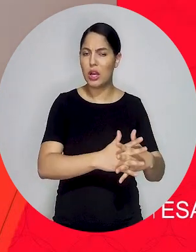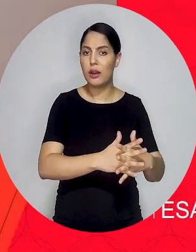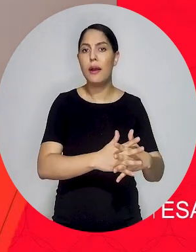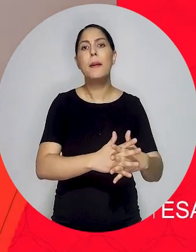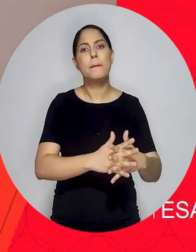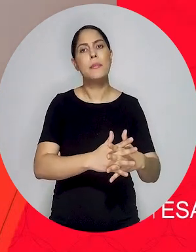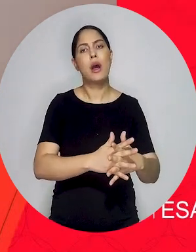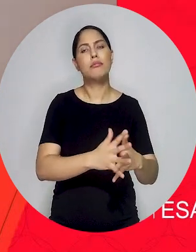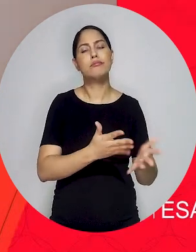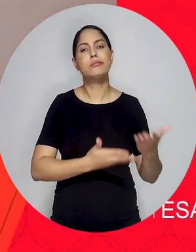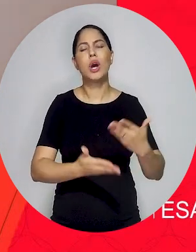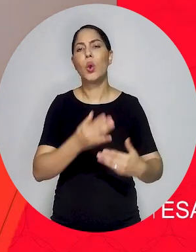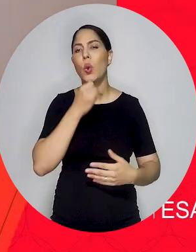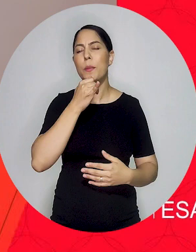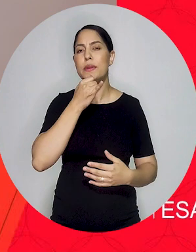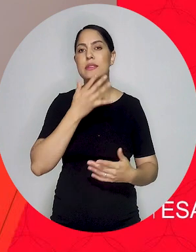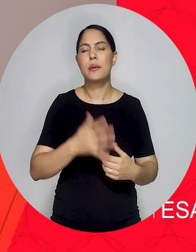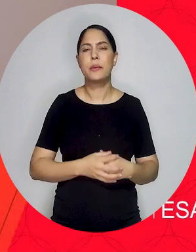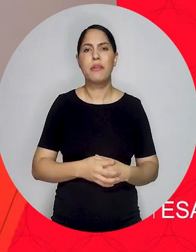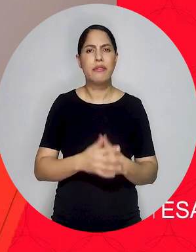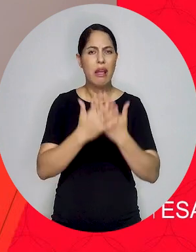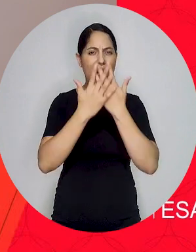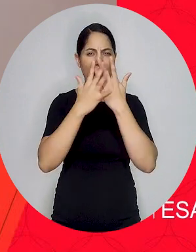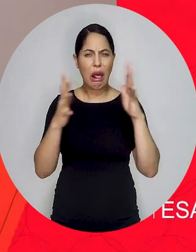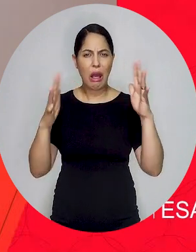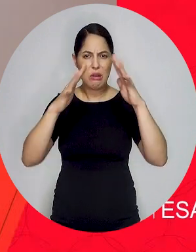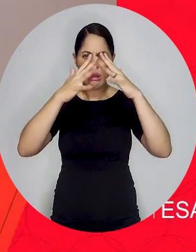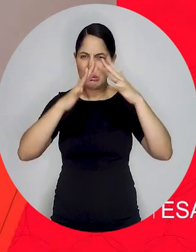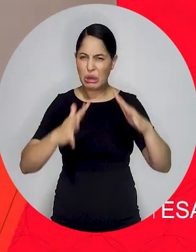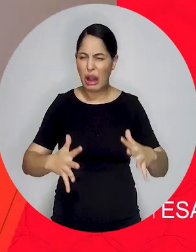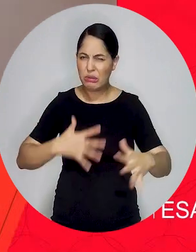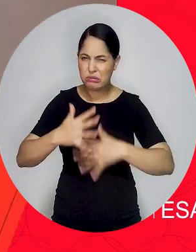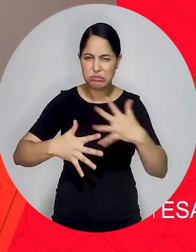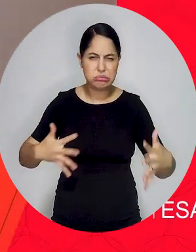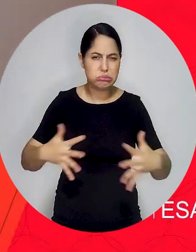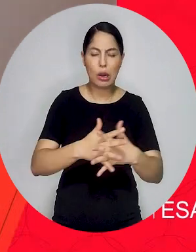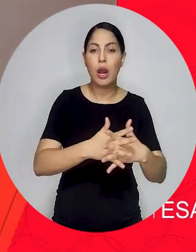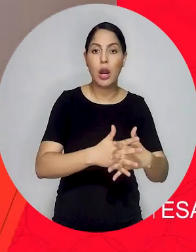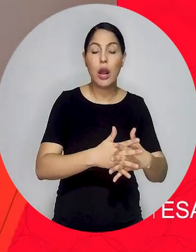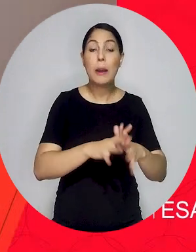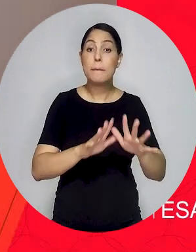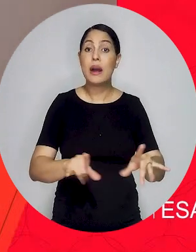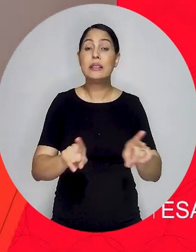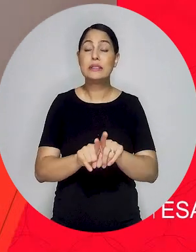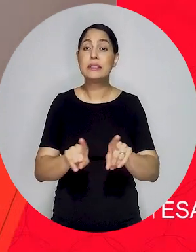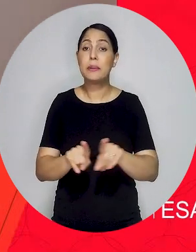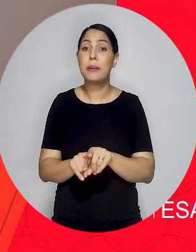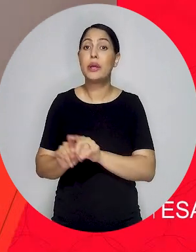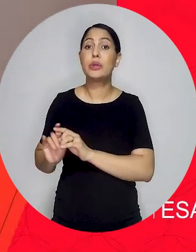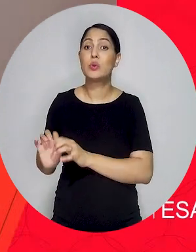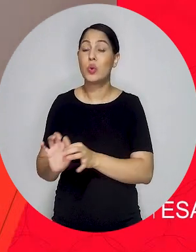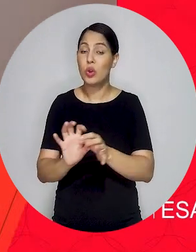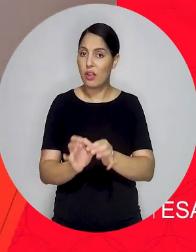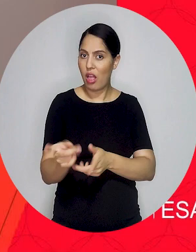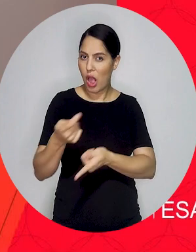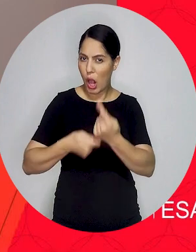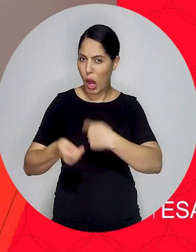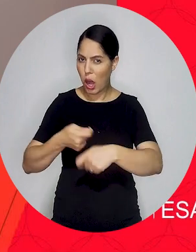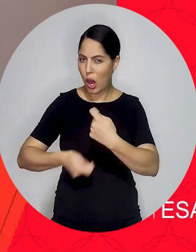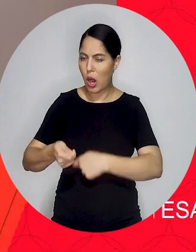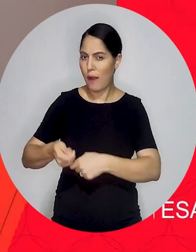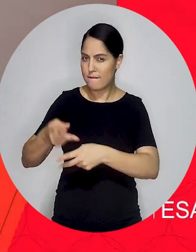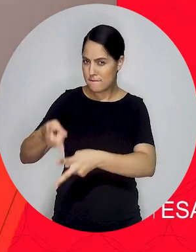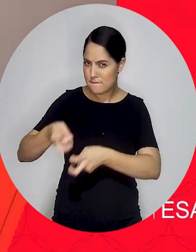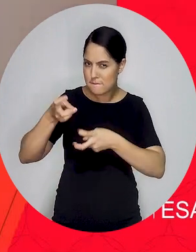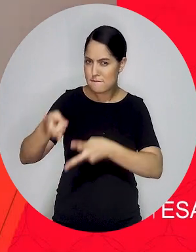aí a gente tem casos de desastres que envolvem questões naturais, mas a gente tem cada vez mais casos de desastres que envolvem questões